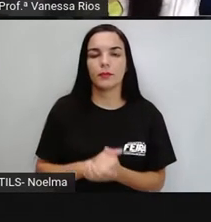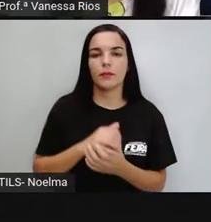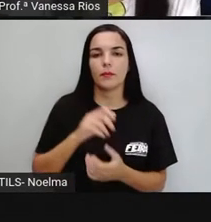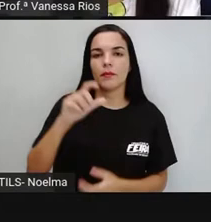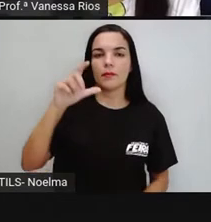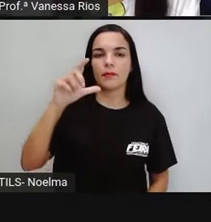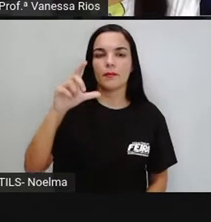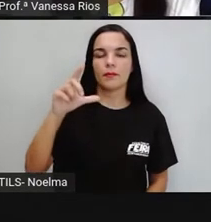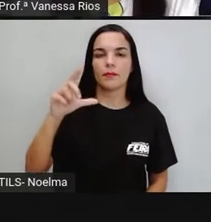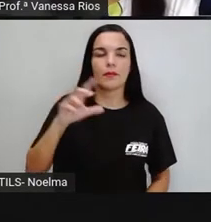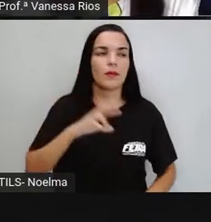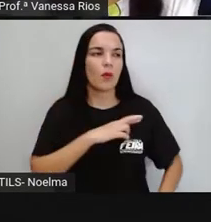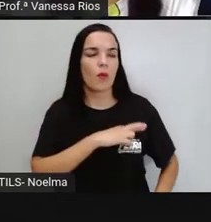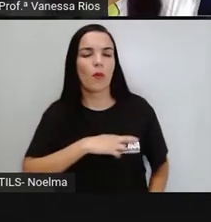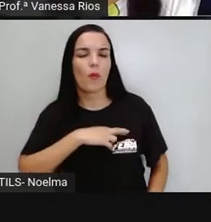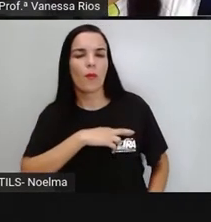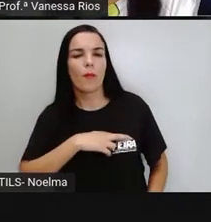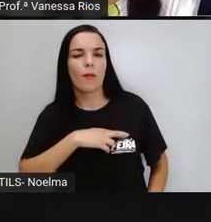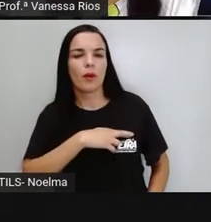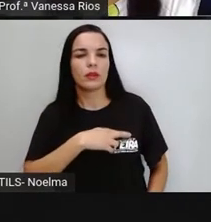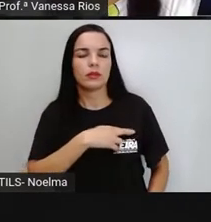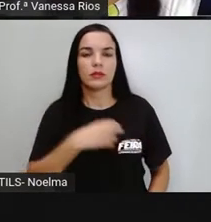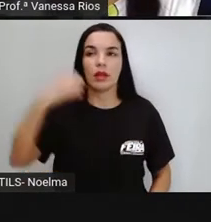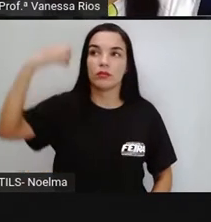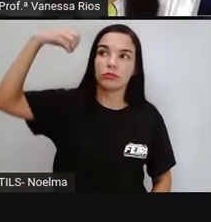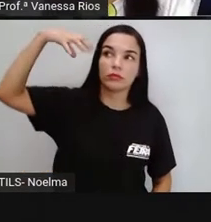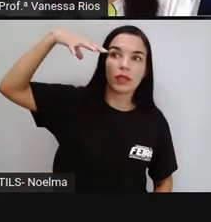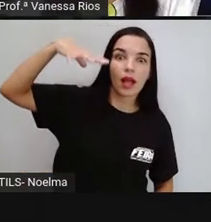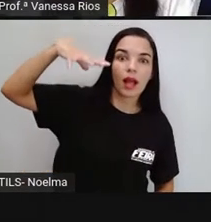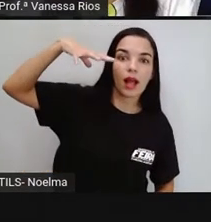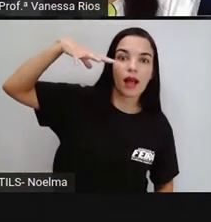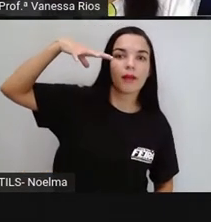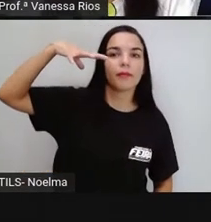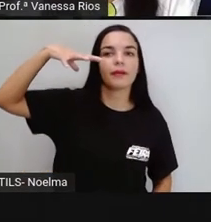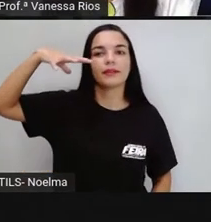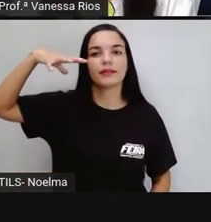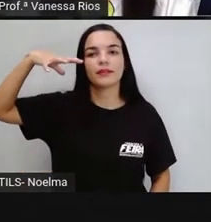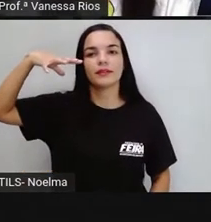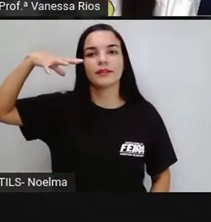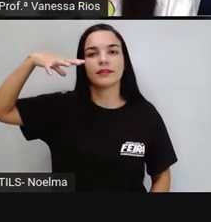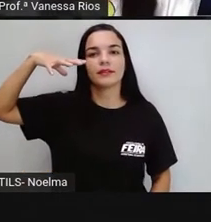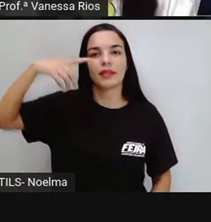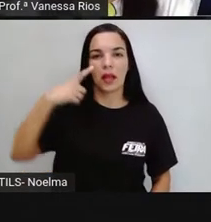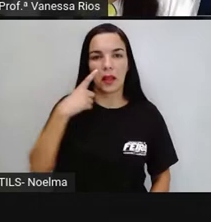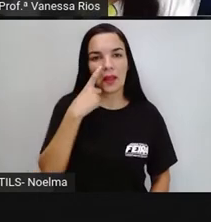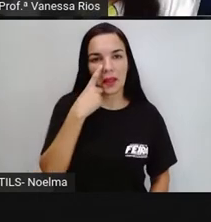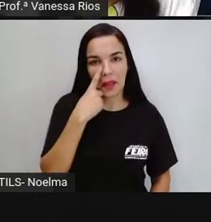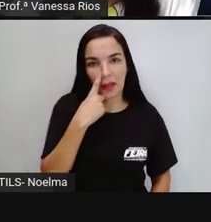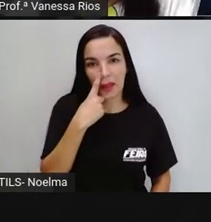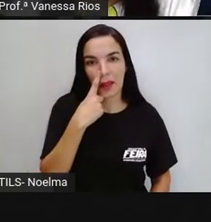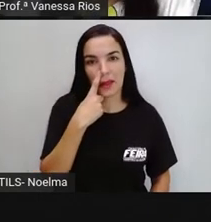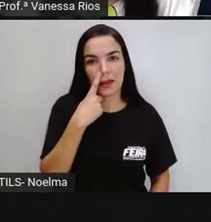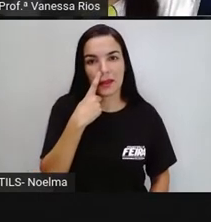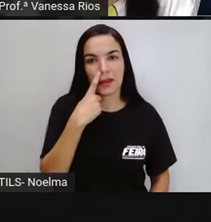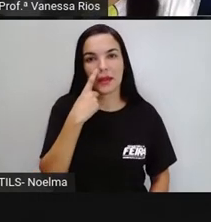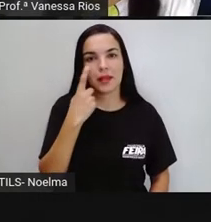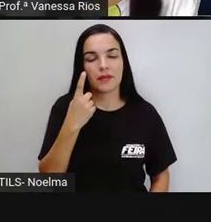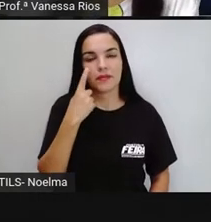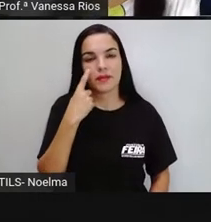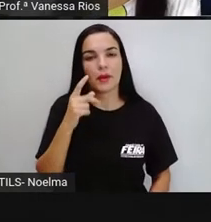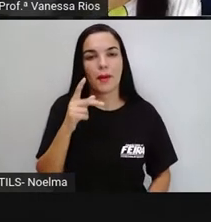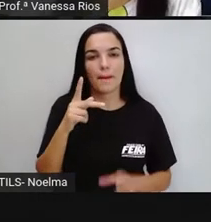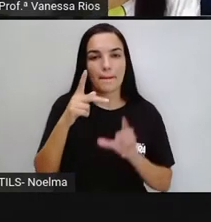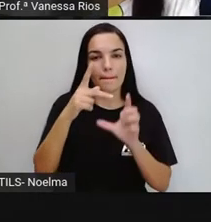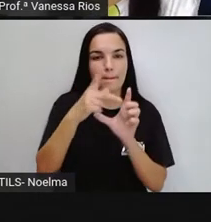romântico, lâmpada. Olha só, a própria palavra proparoxítonas,